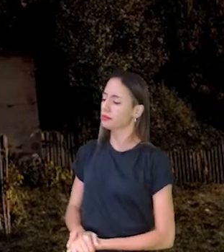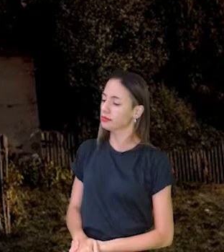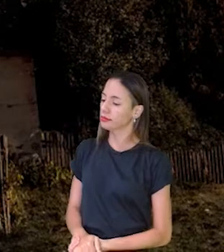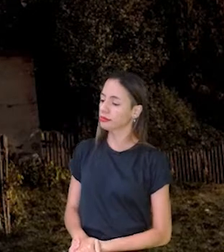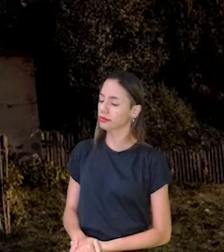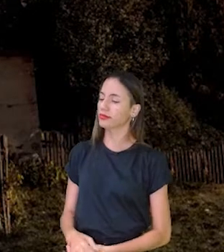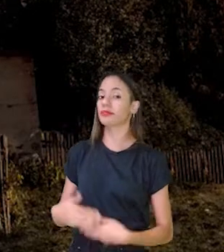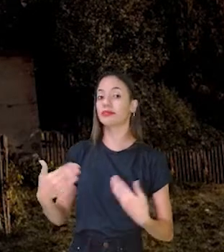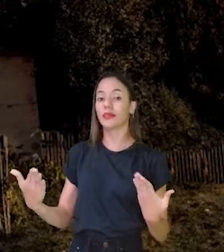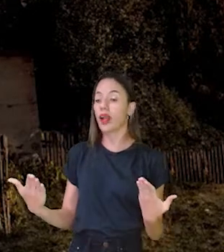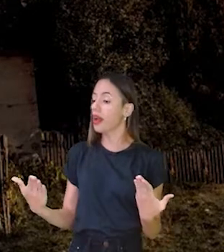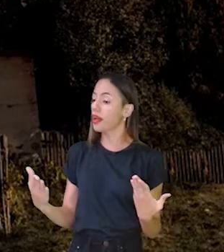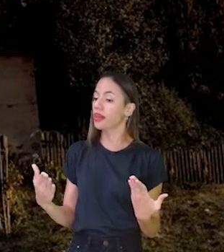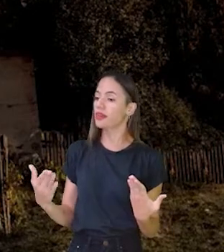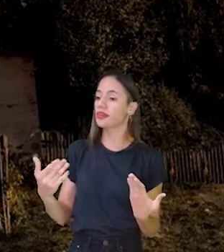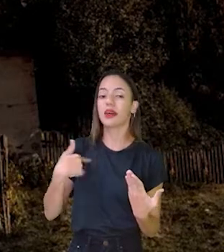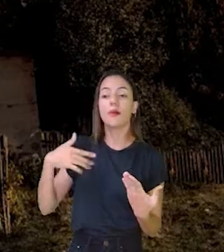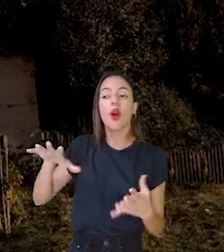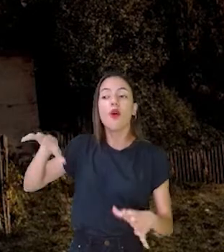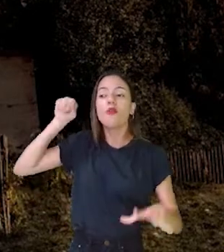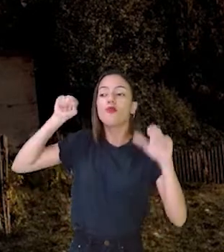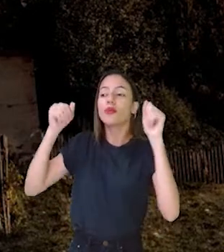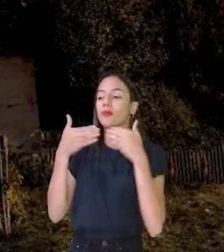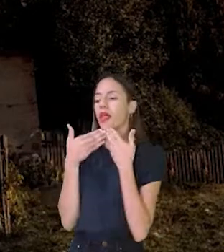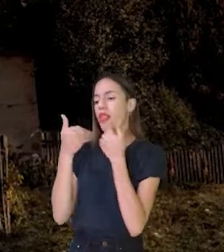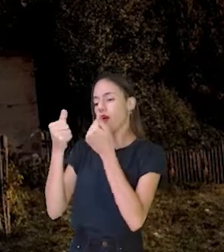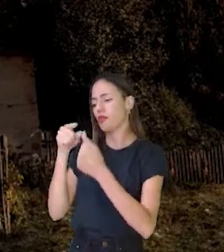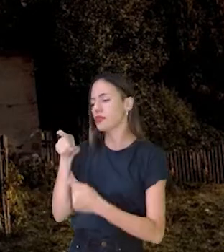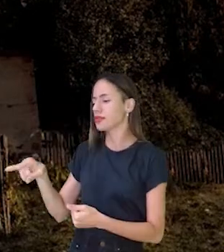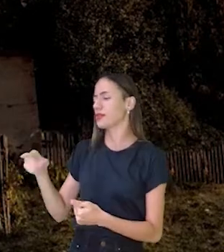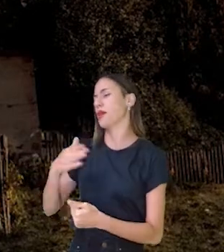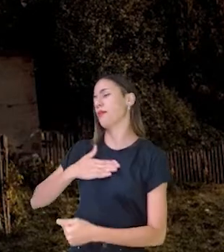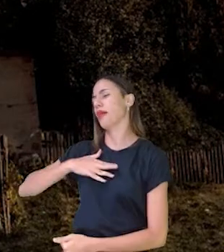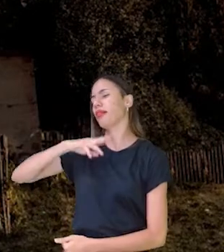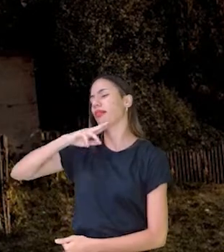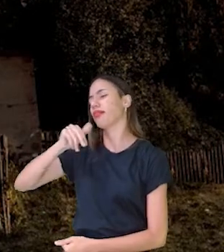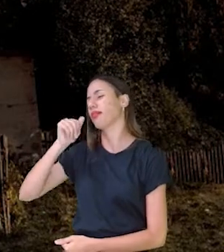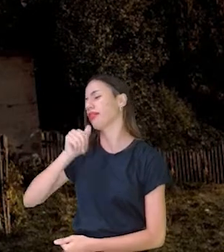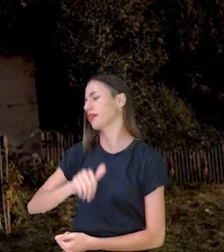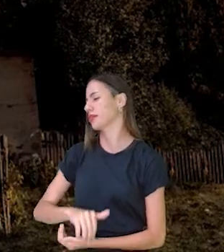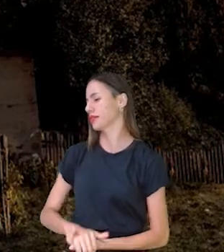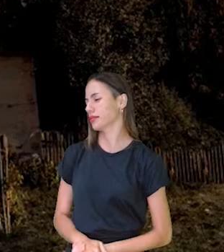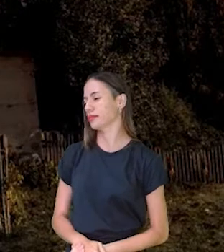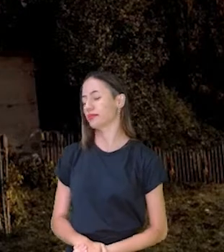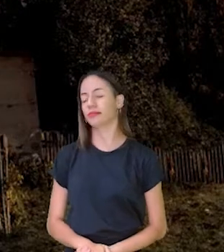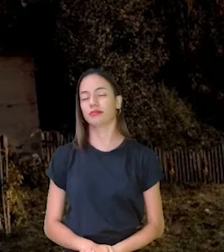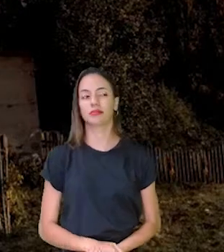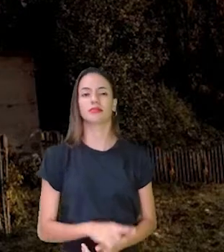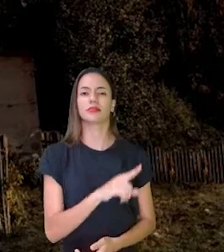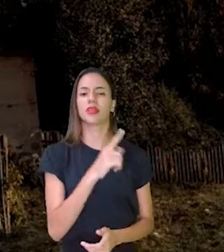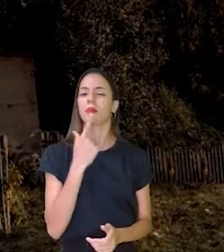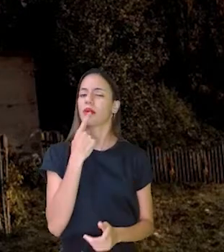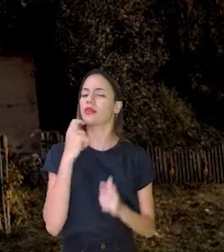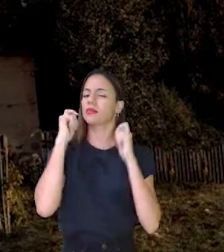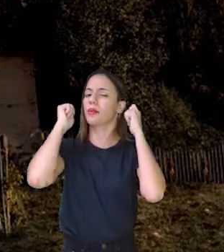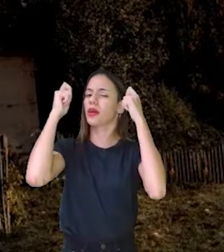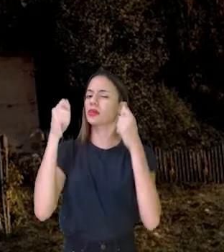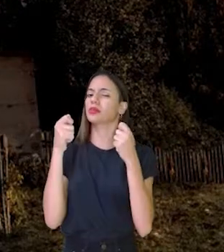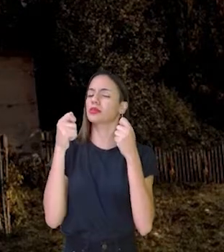São Para te ouvir melhor Minha netinha Mas Mas a chapeuzinho